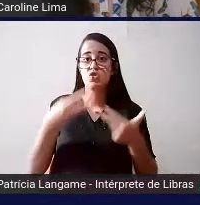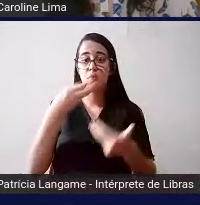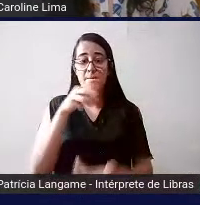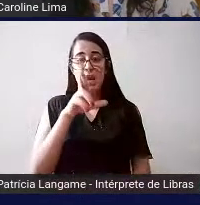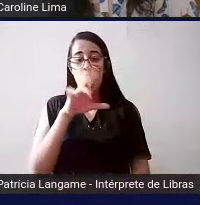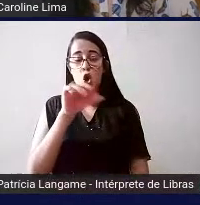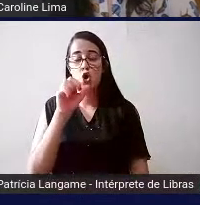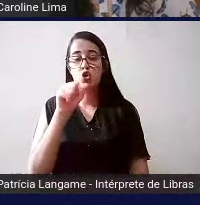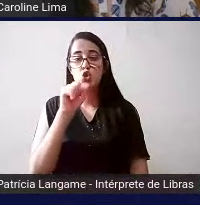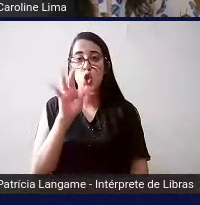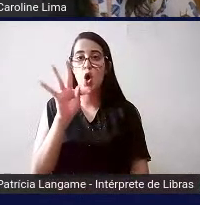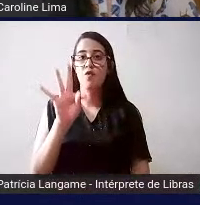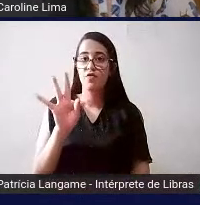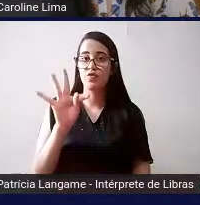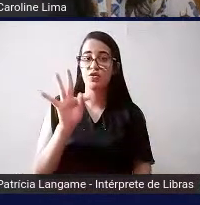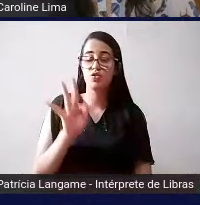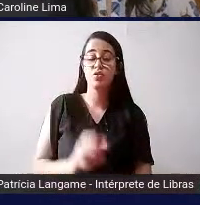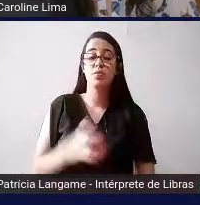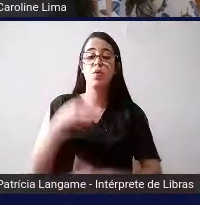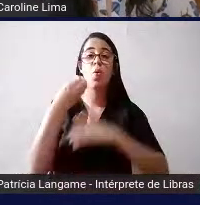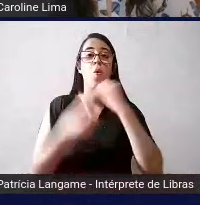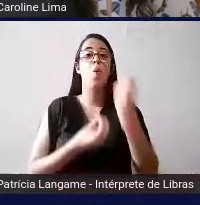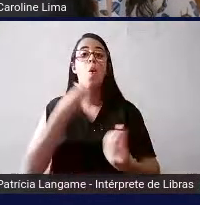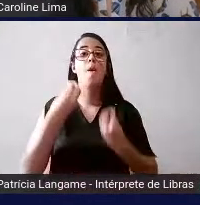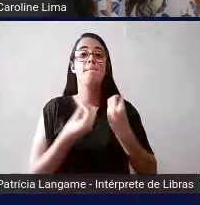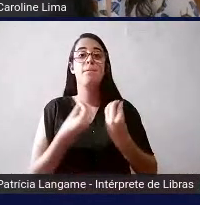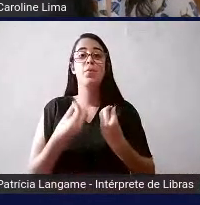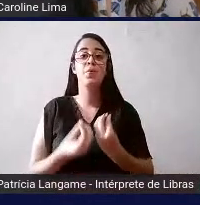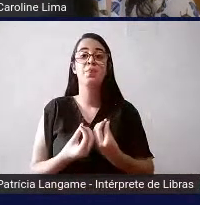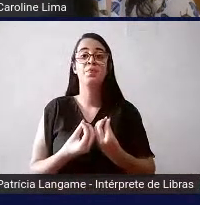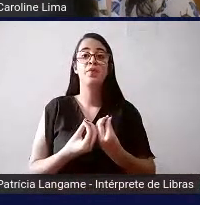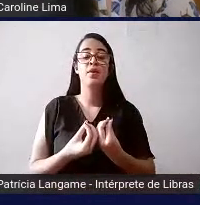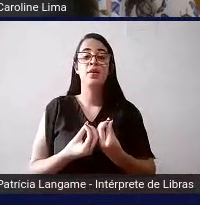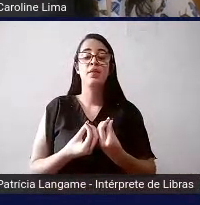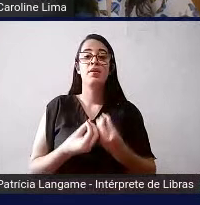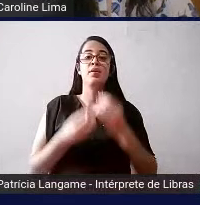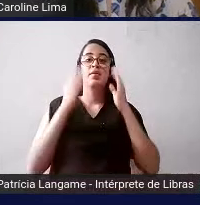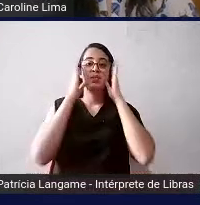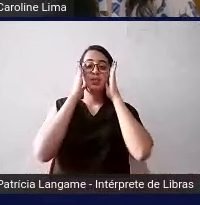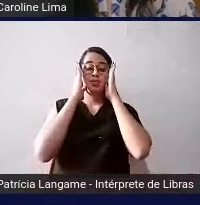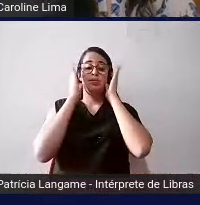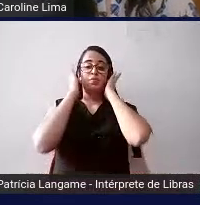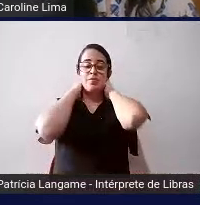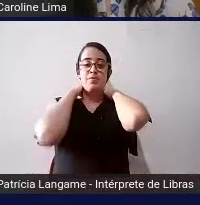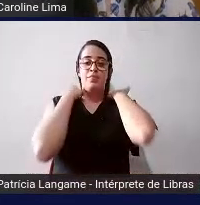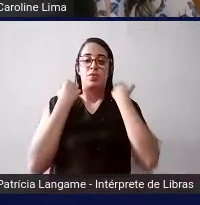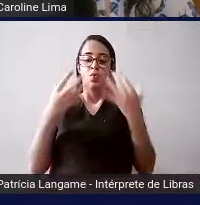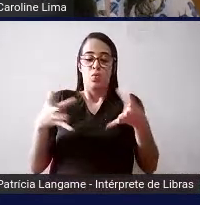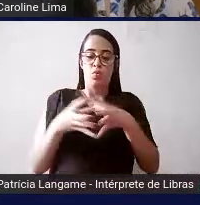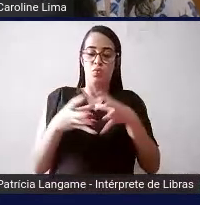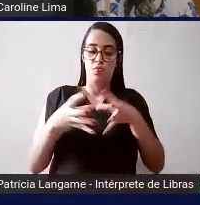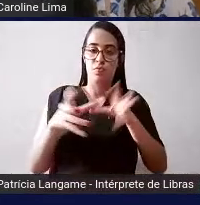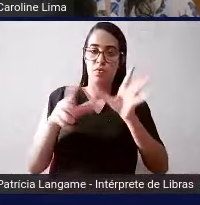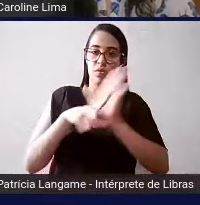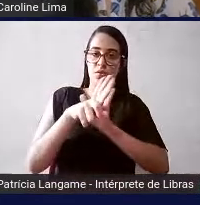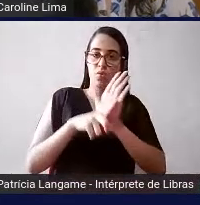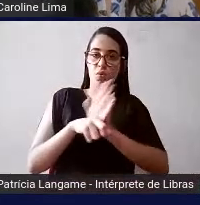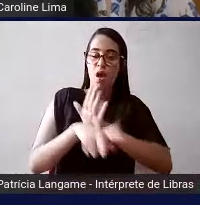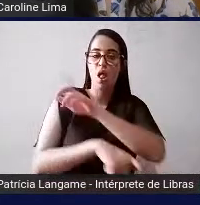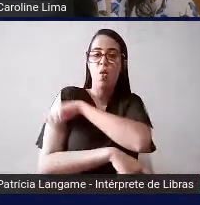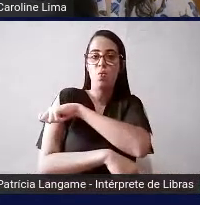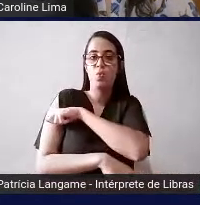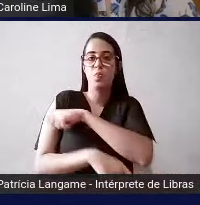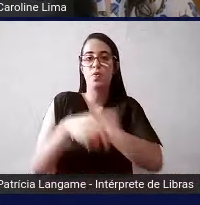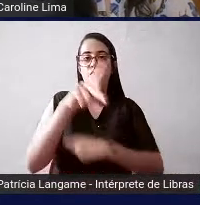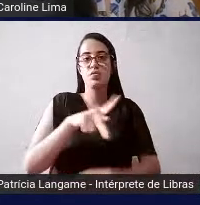então o que que um grupo de pesquisadores estudantes professores da UFJ lá da